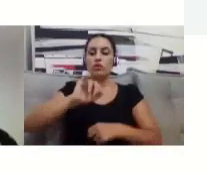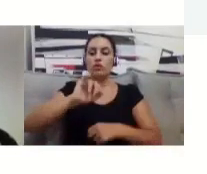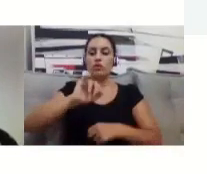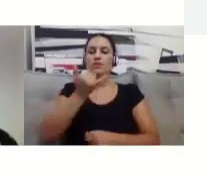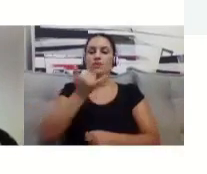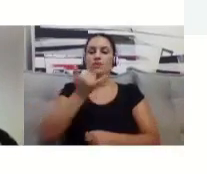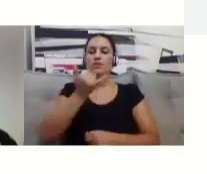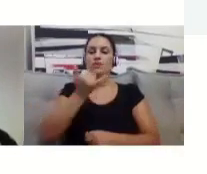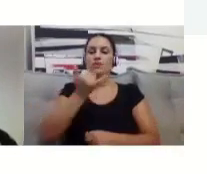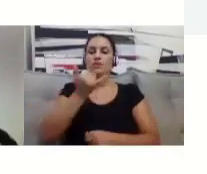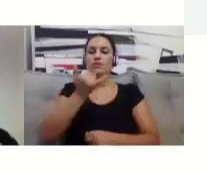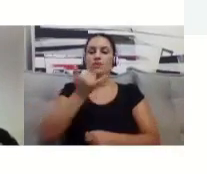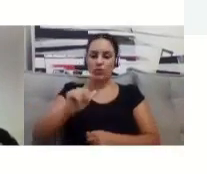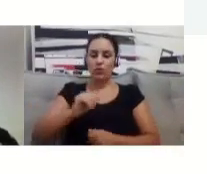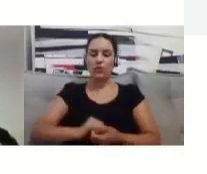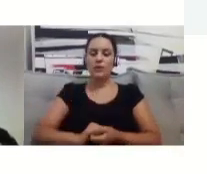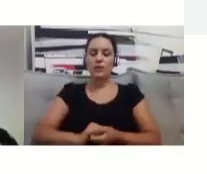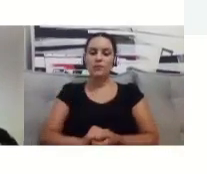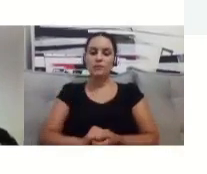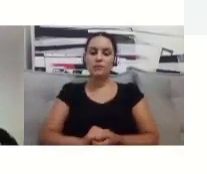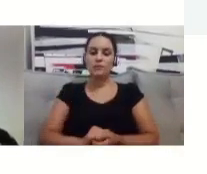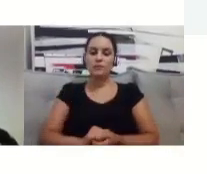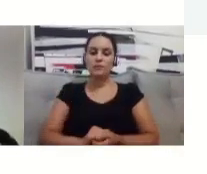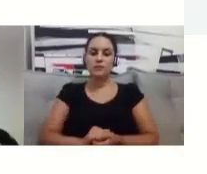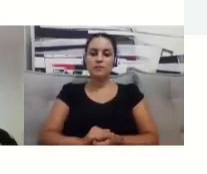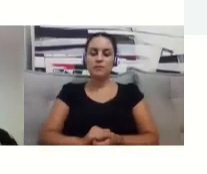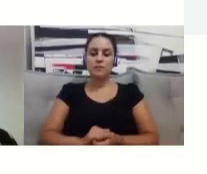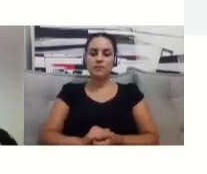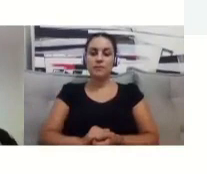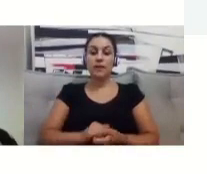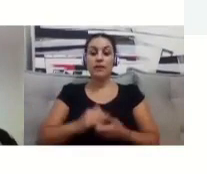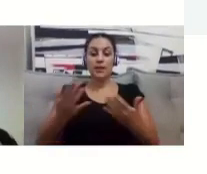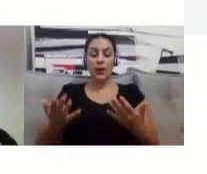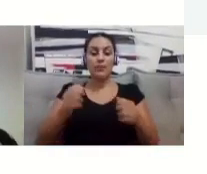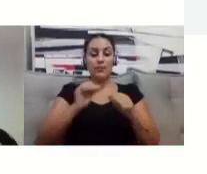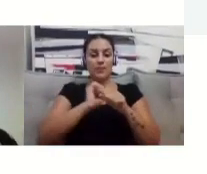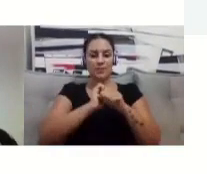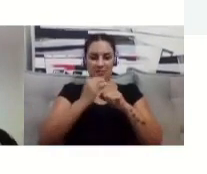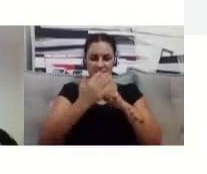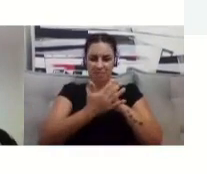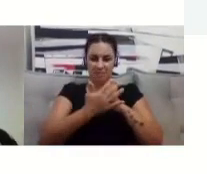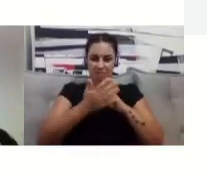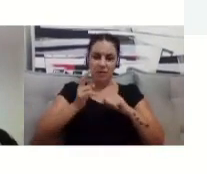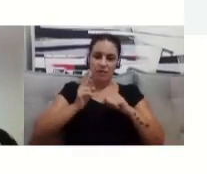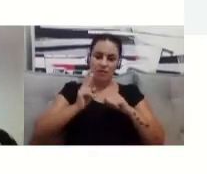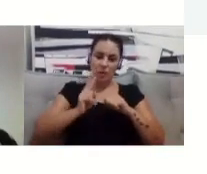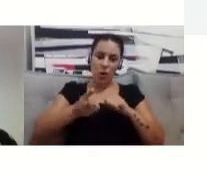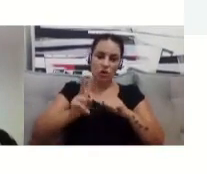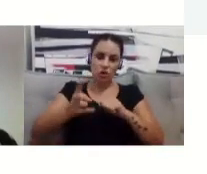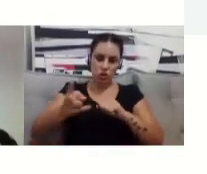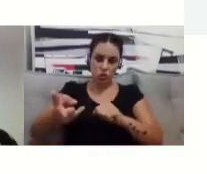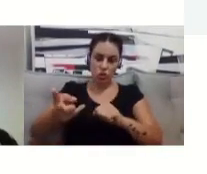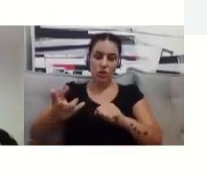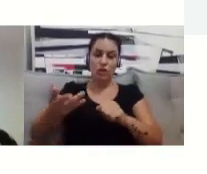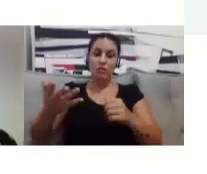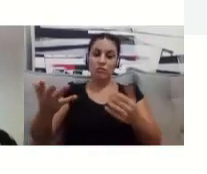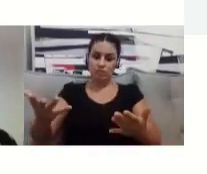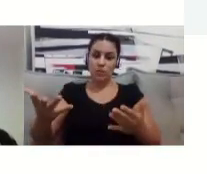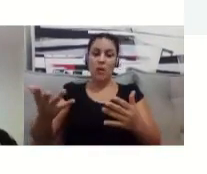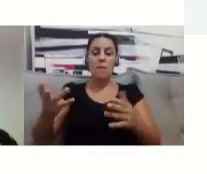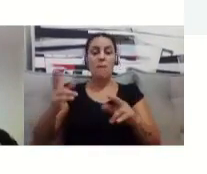perdurar essa situação de pandemia e o Instituto entender que é necessário, né?